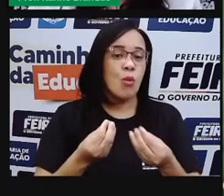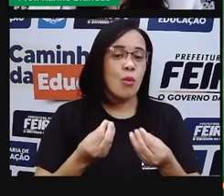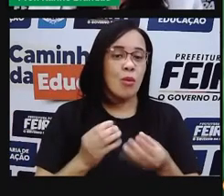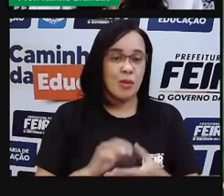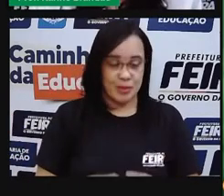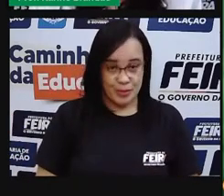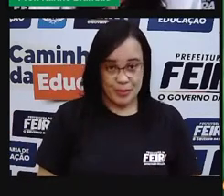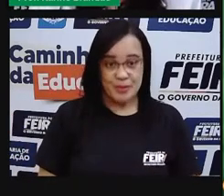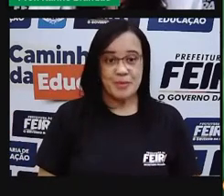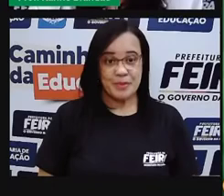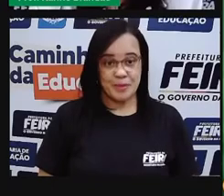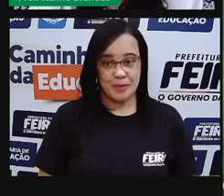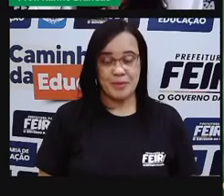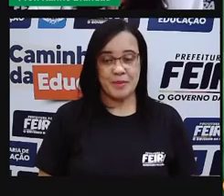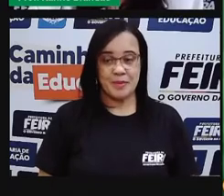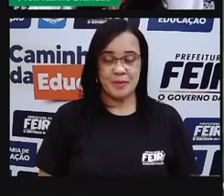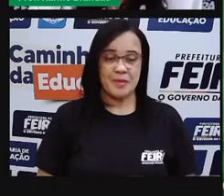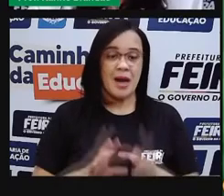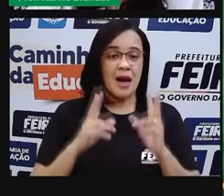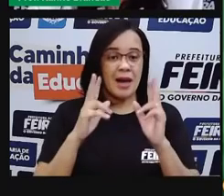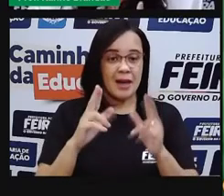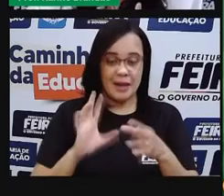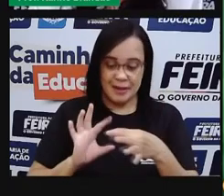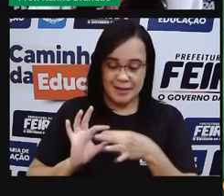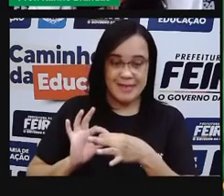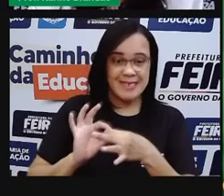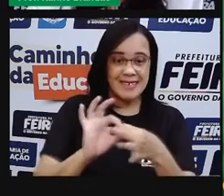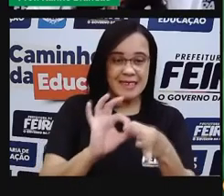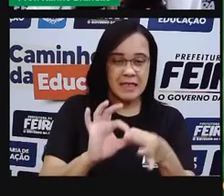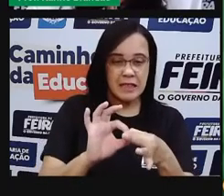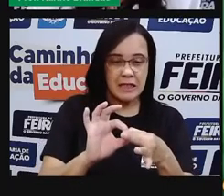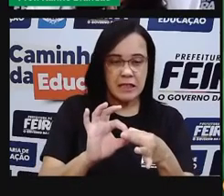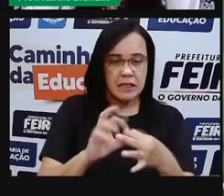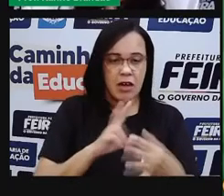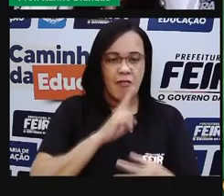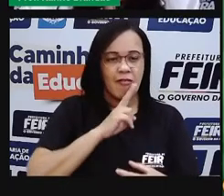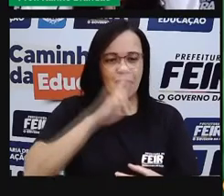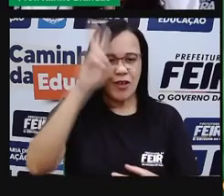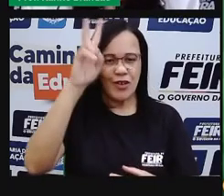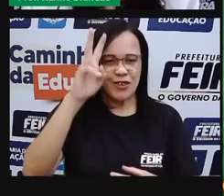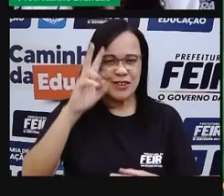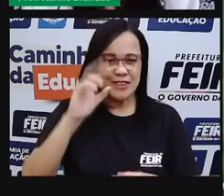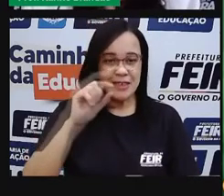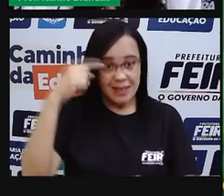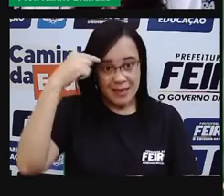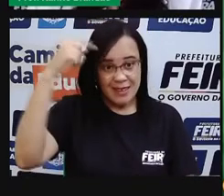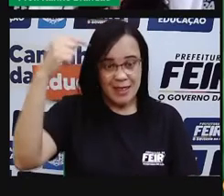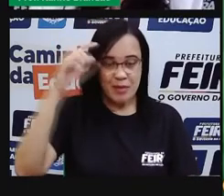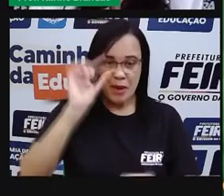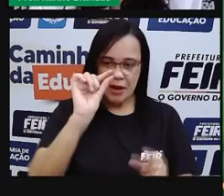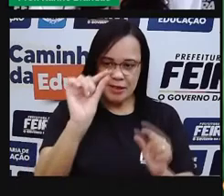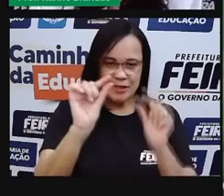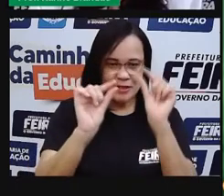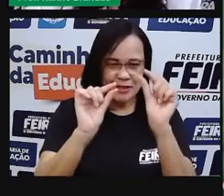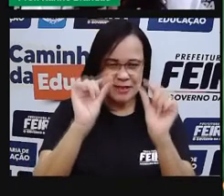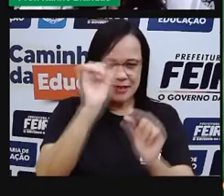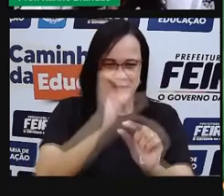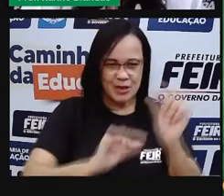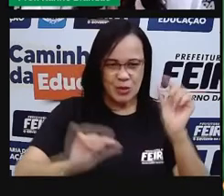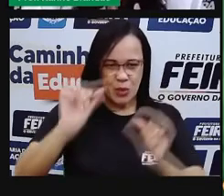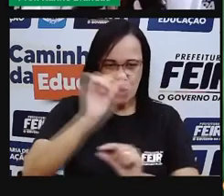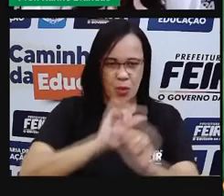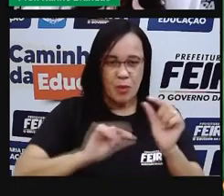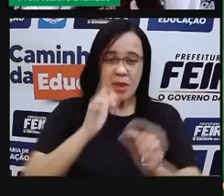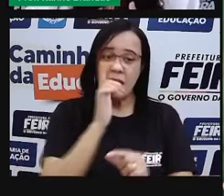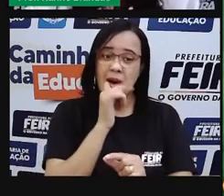tensão é gerada pela ligação, que é uma ligação forte, entre as moléculas de água. Então as moléculas de água, elas